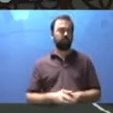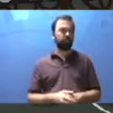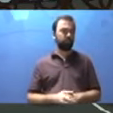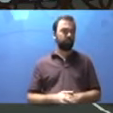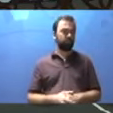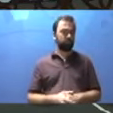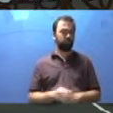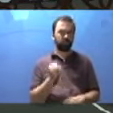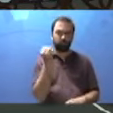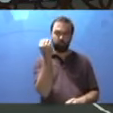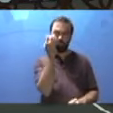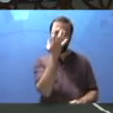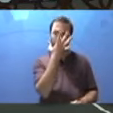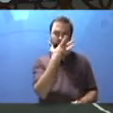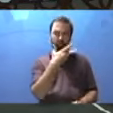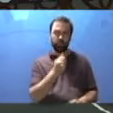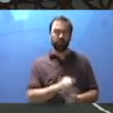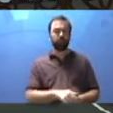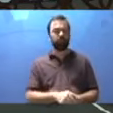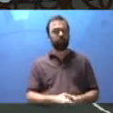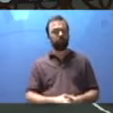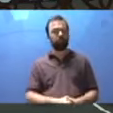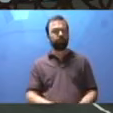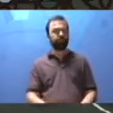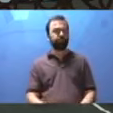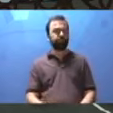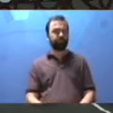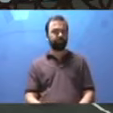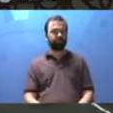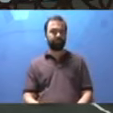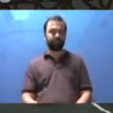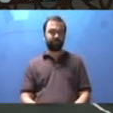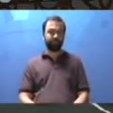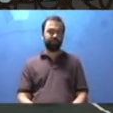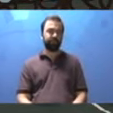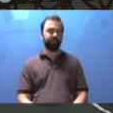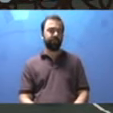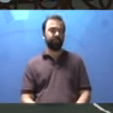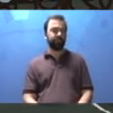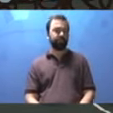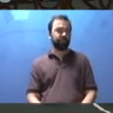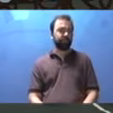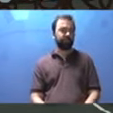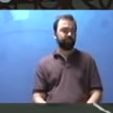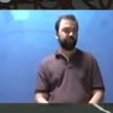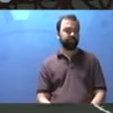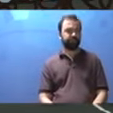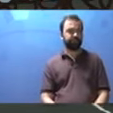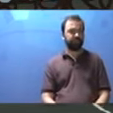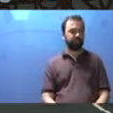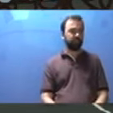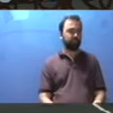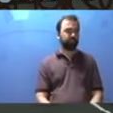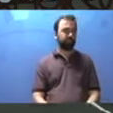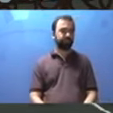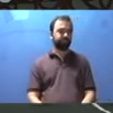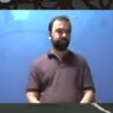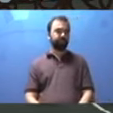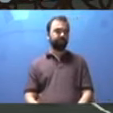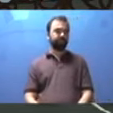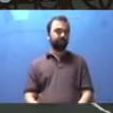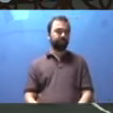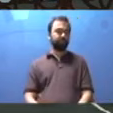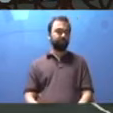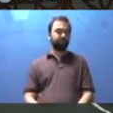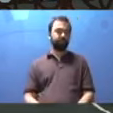Ele é bonito? Tem pintura? Tem alguma coisa? Tem uns que tem os bichinhos, jardim, né? A limpeza e a iluminação.